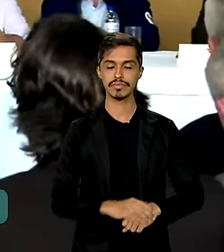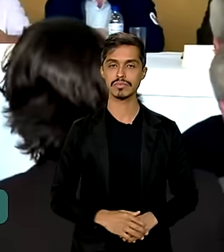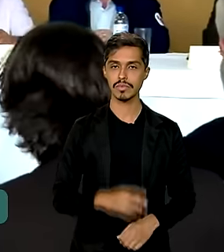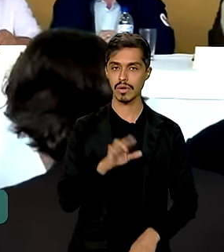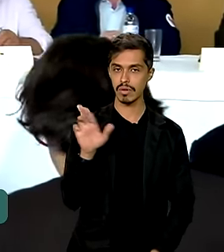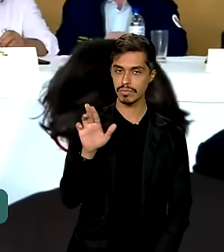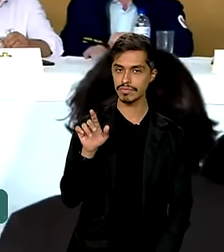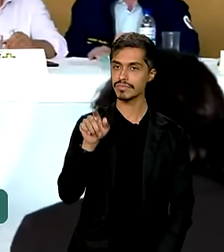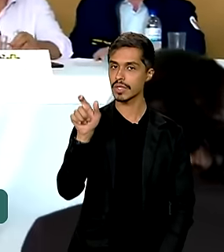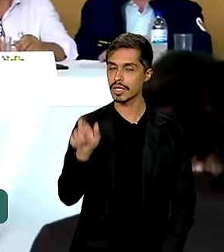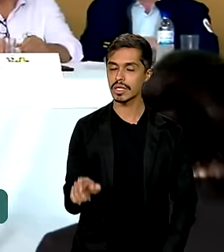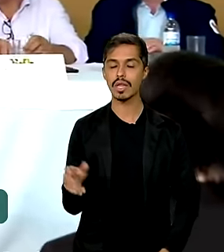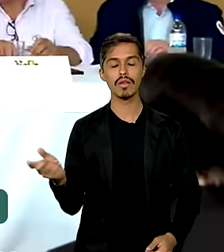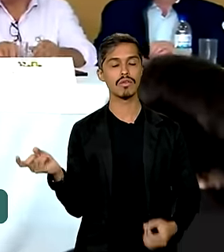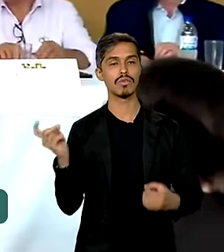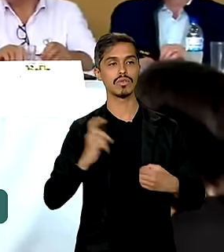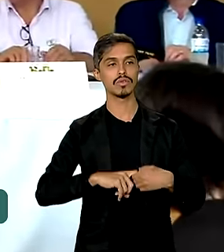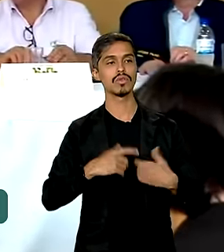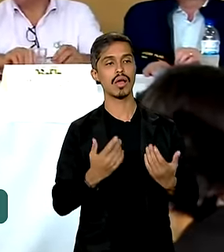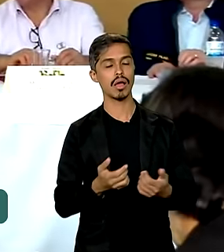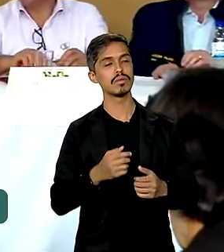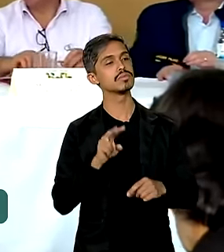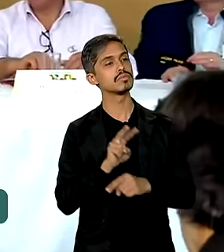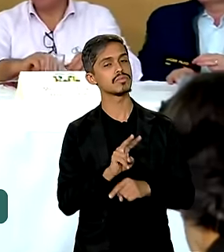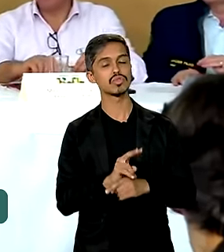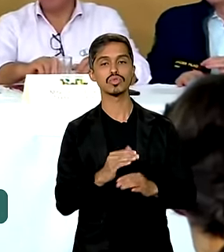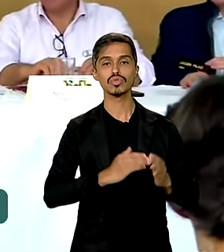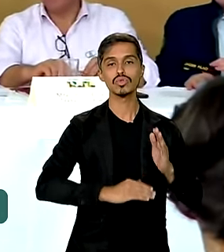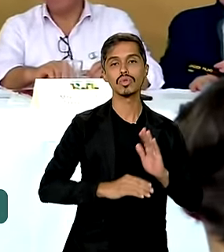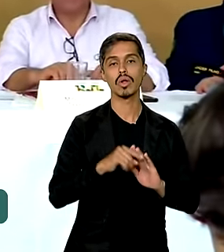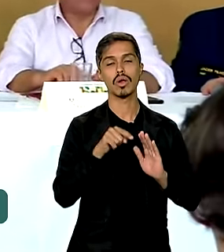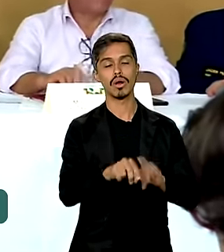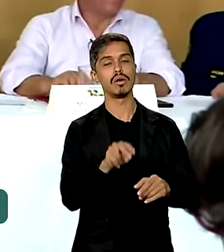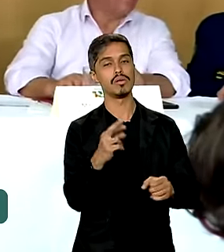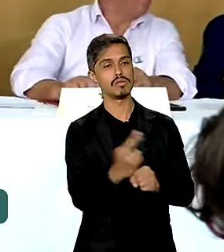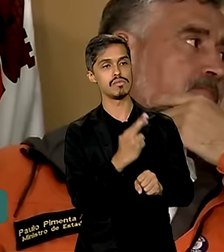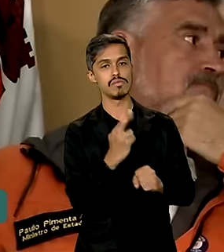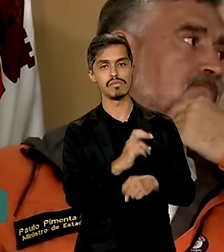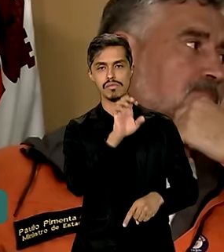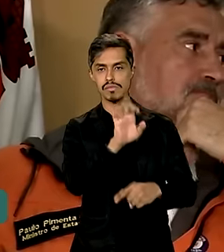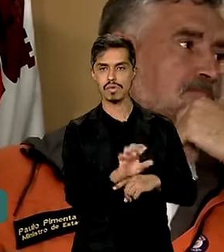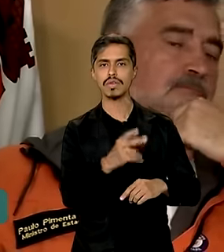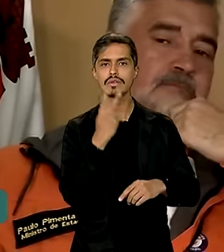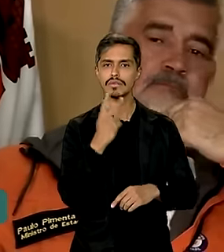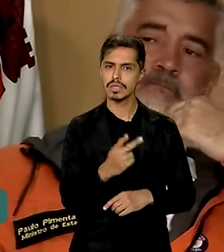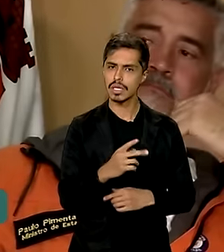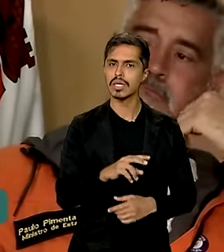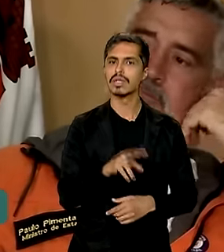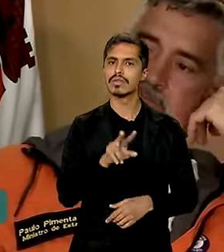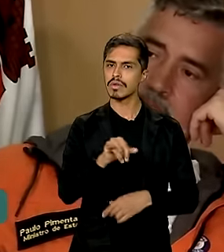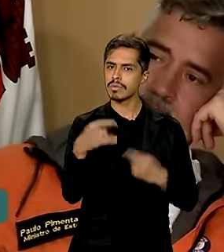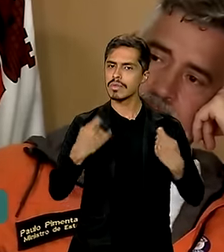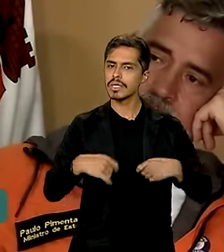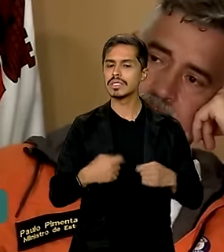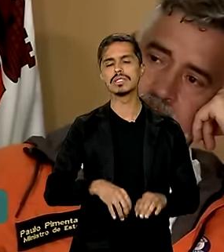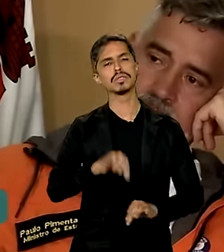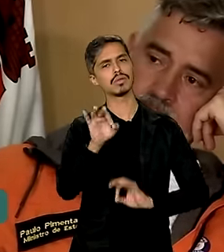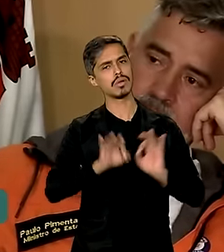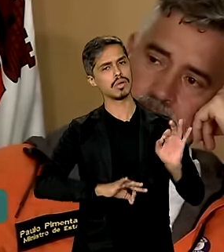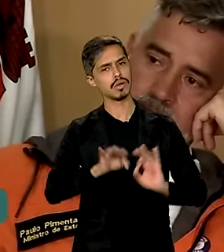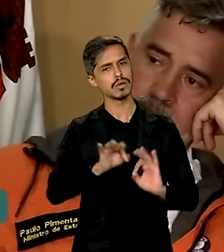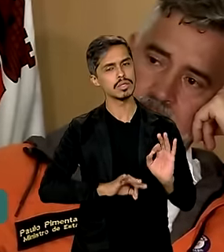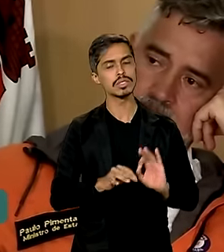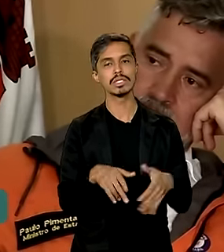presidente Lula voltou a defender apoio total para a reconstrução do Estado e disse que será preciso planejamento